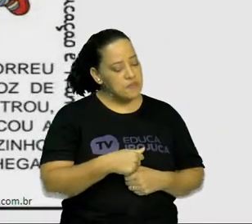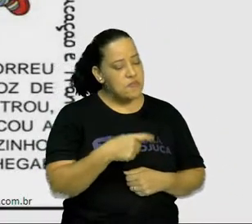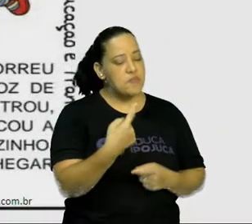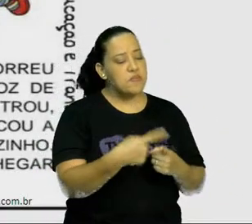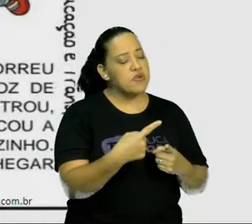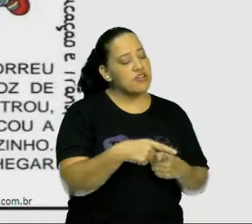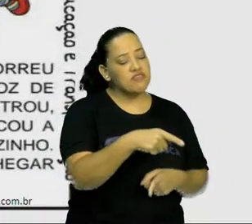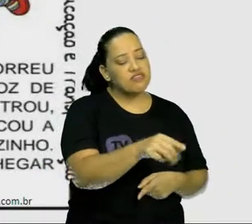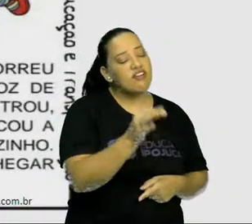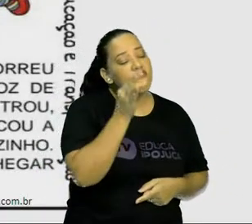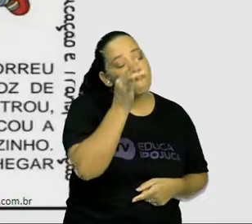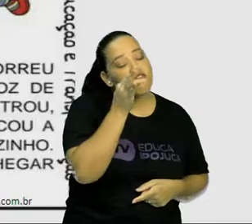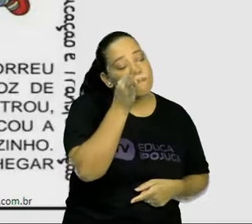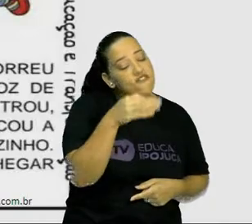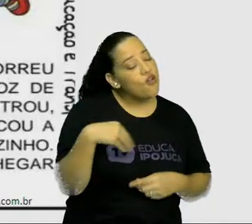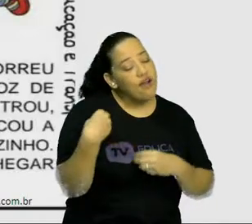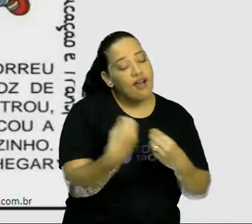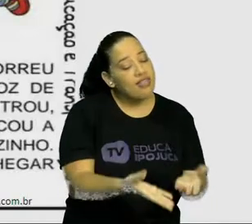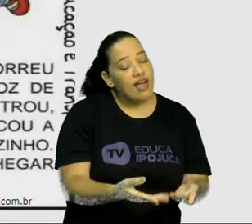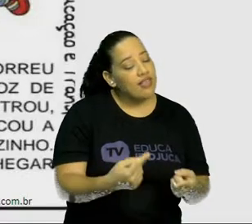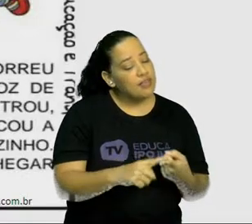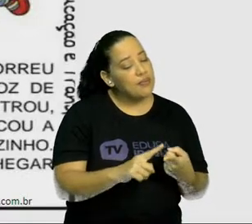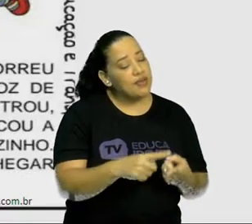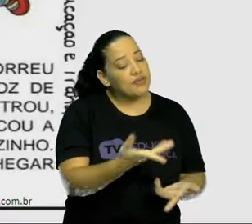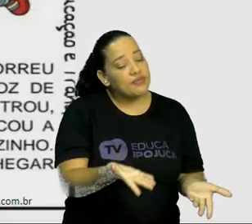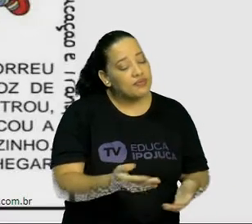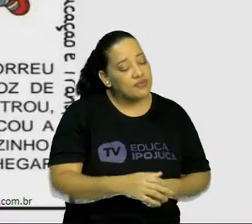também? Falou o lobo mal.